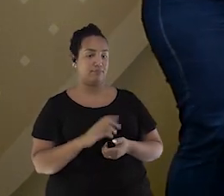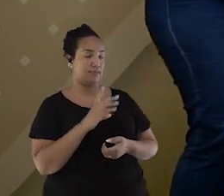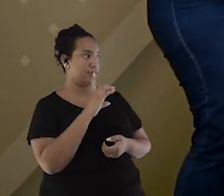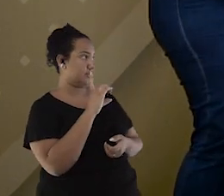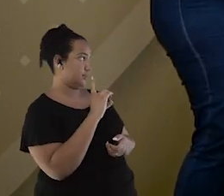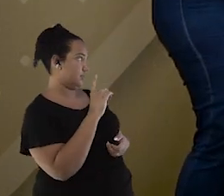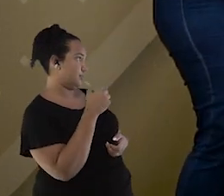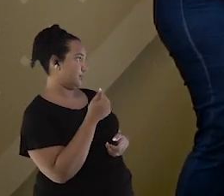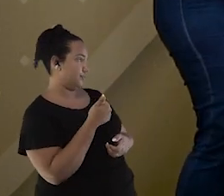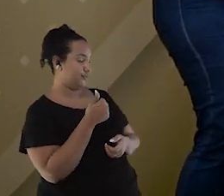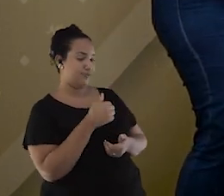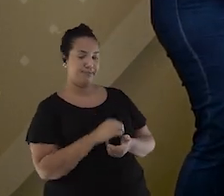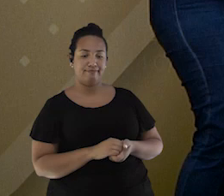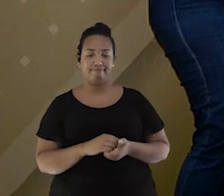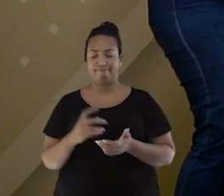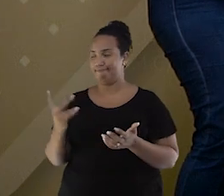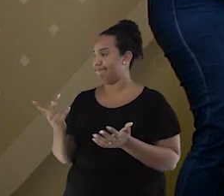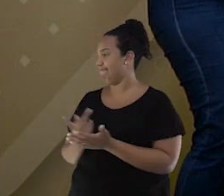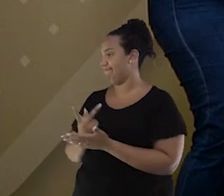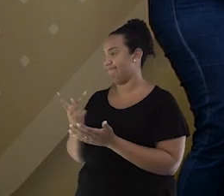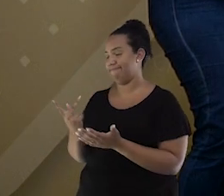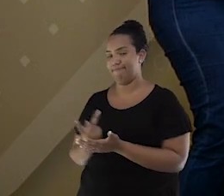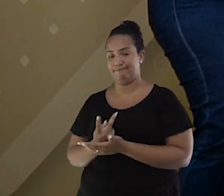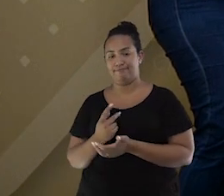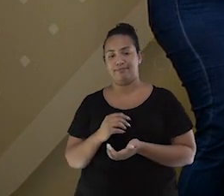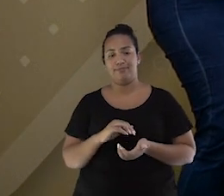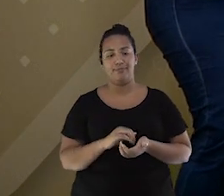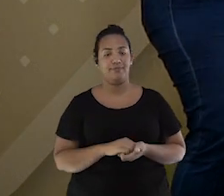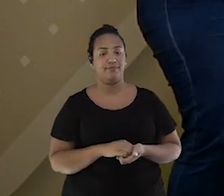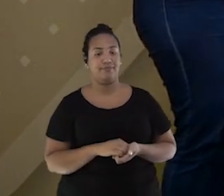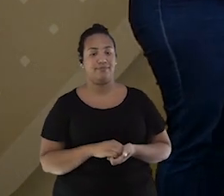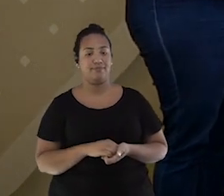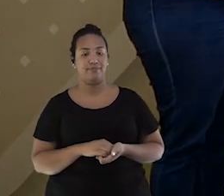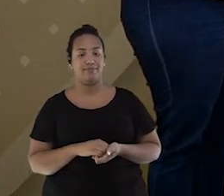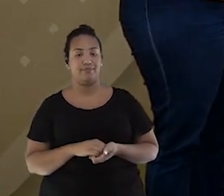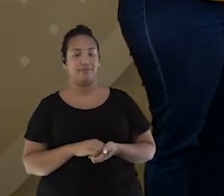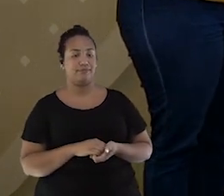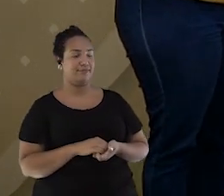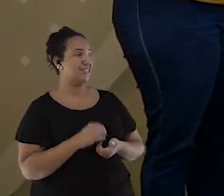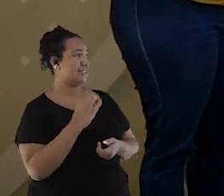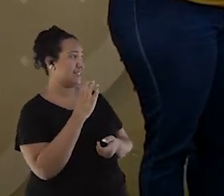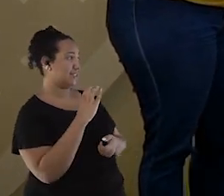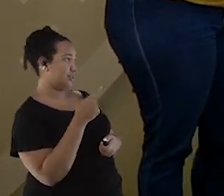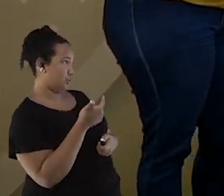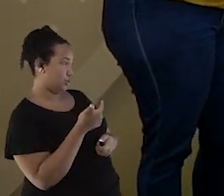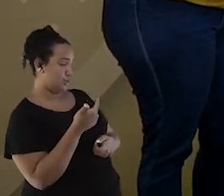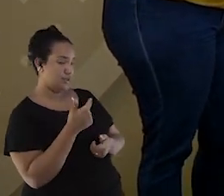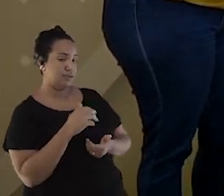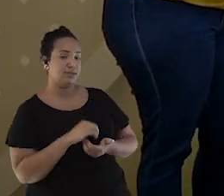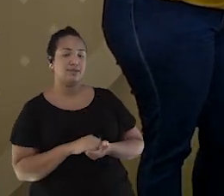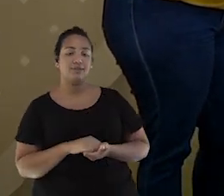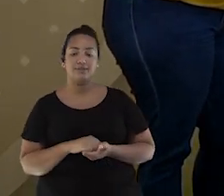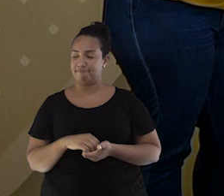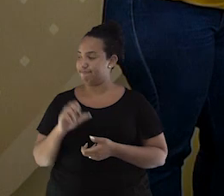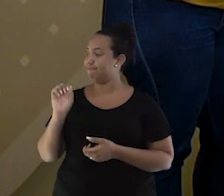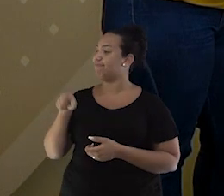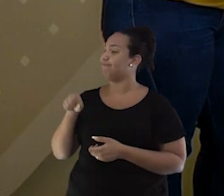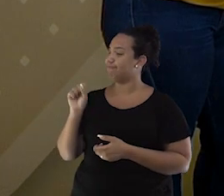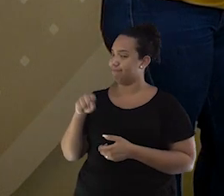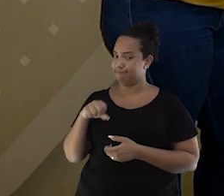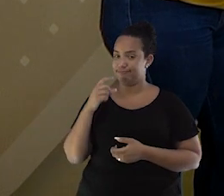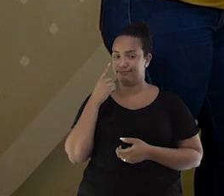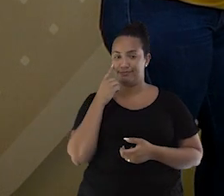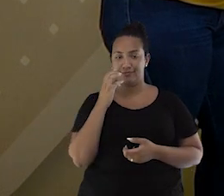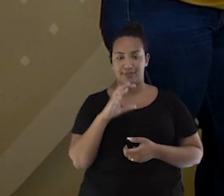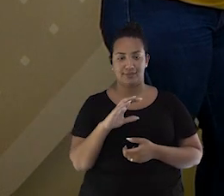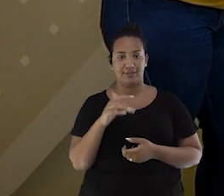hum. Bomba. Então, será que está onde, hein? Então, C2. C2. Isso aí. A outra